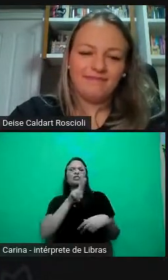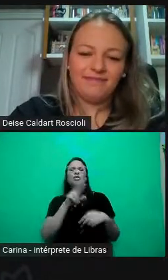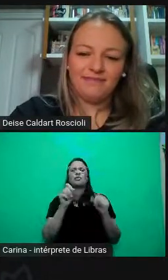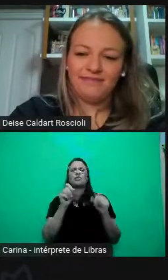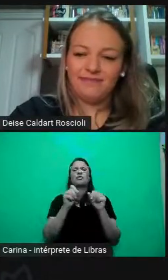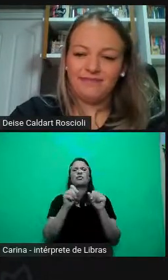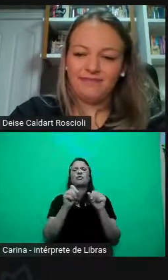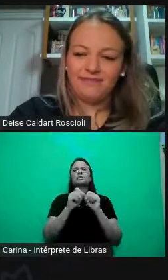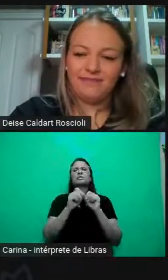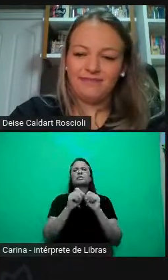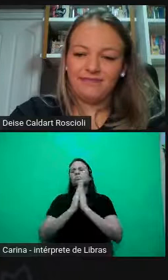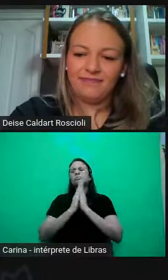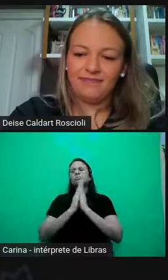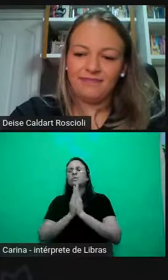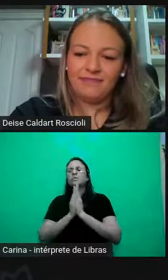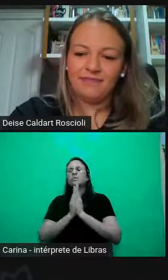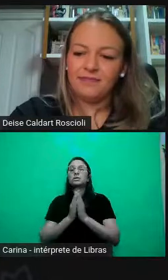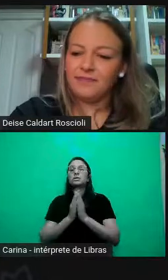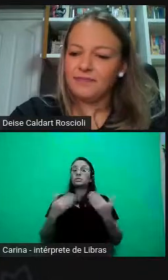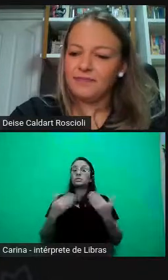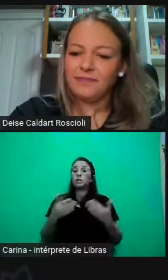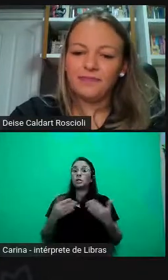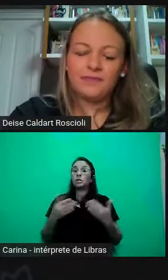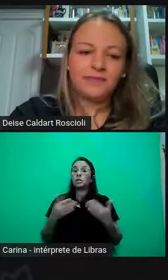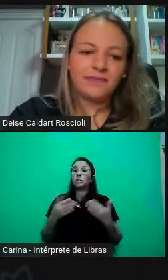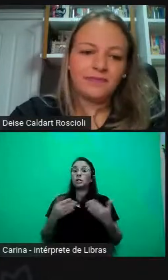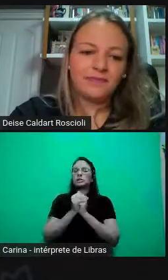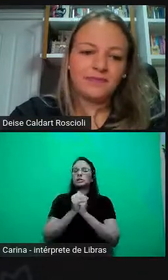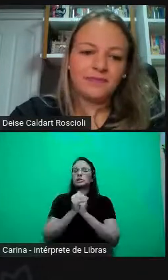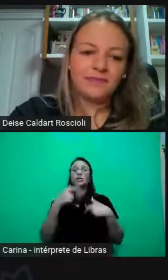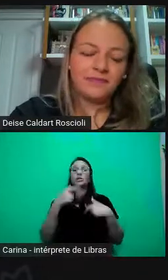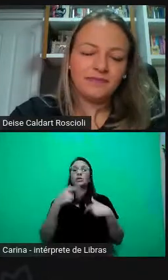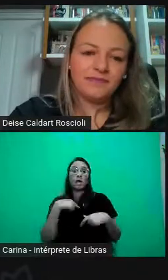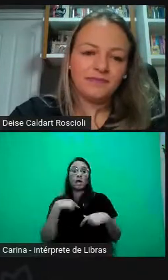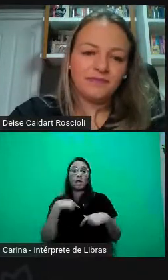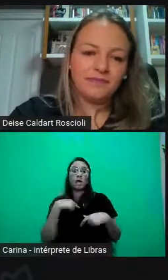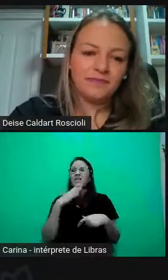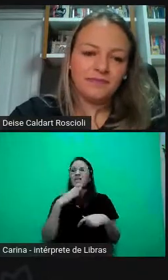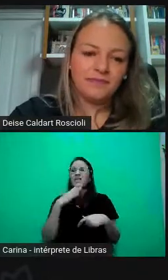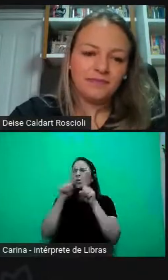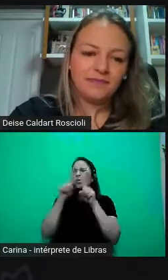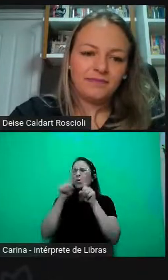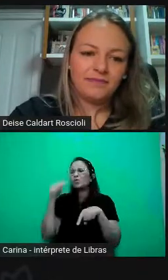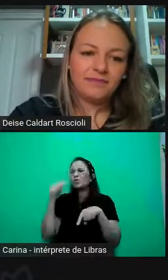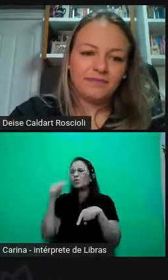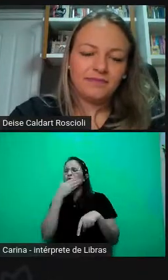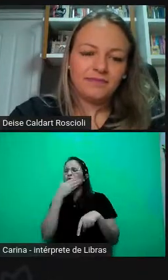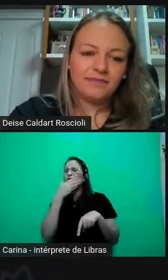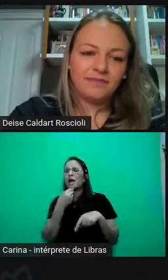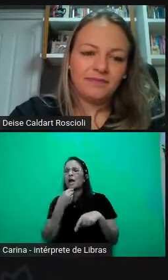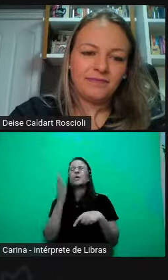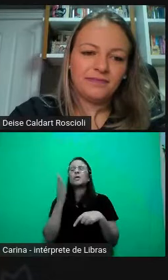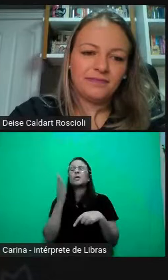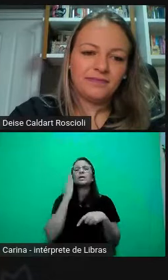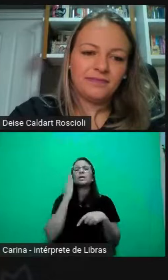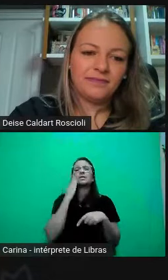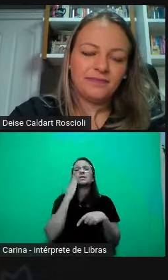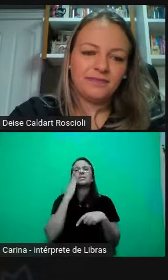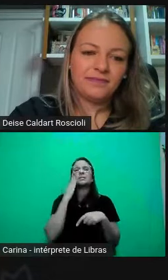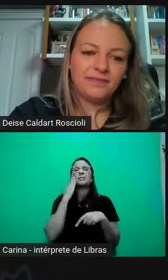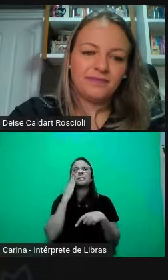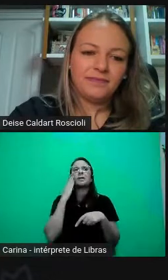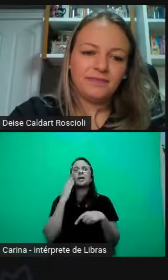isso é, a gente conhecer quem trabalha na nossa empresa, e visualizando essas pessoas que trabalham na nossa empresa,